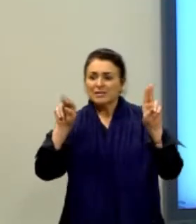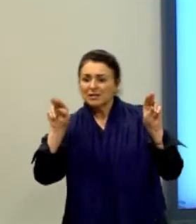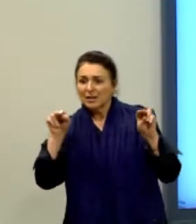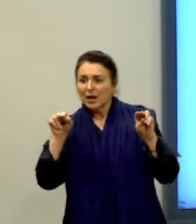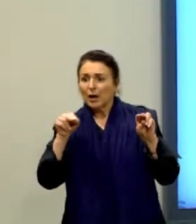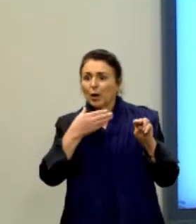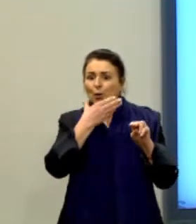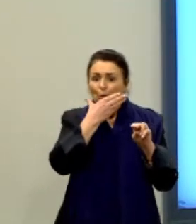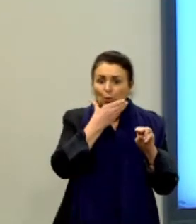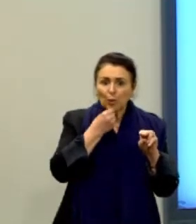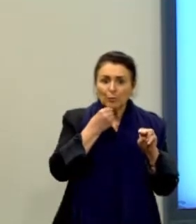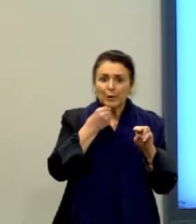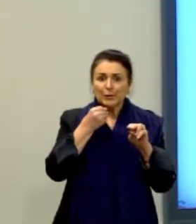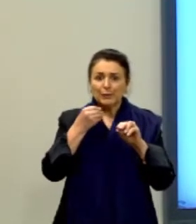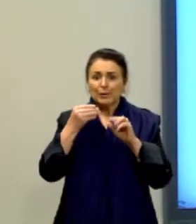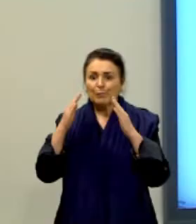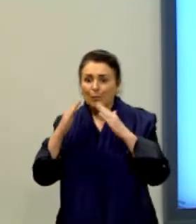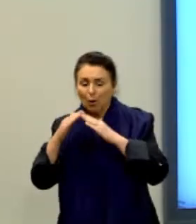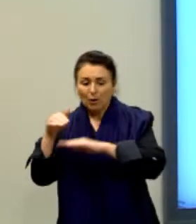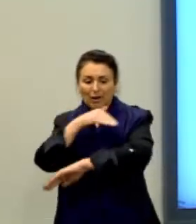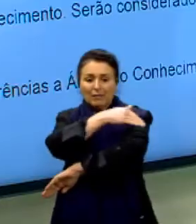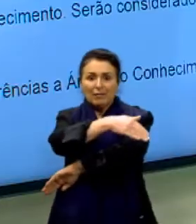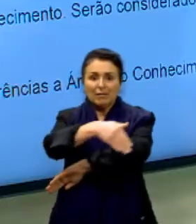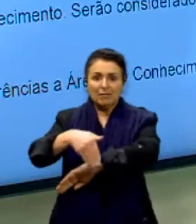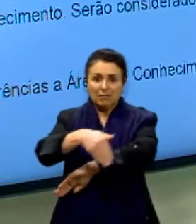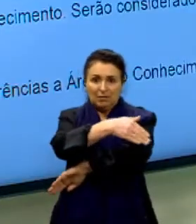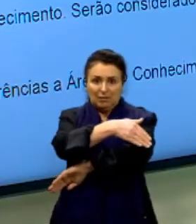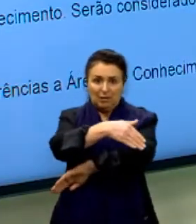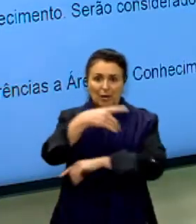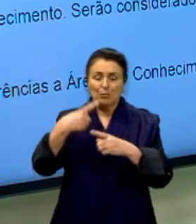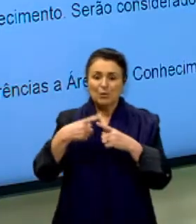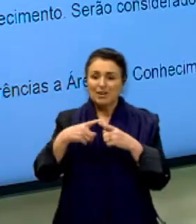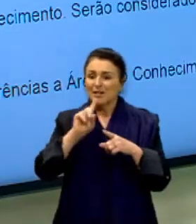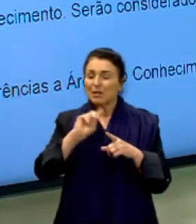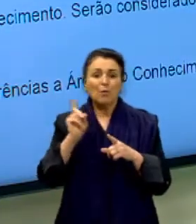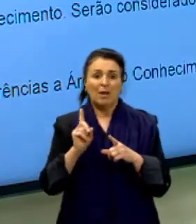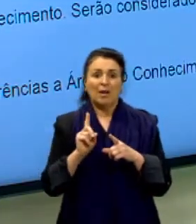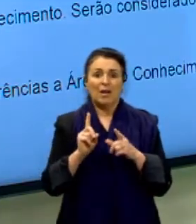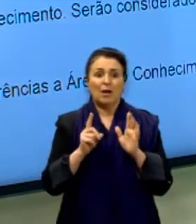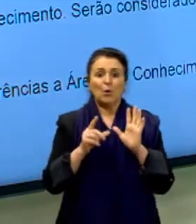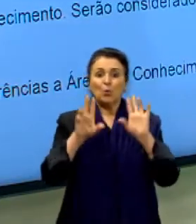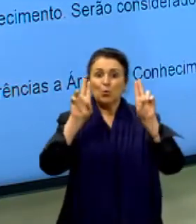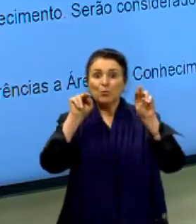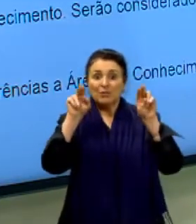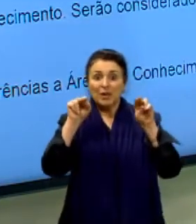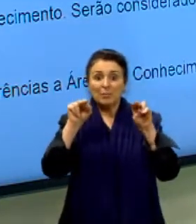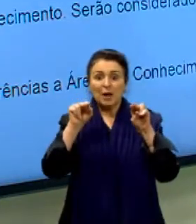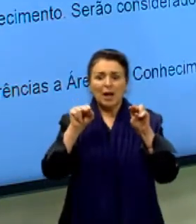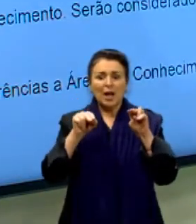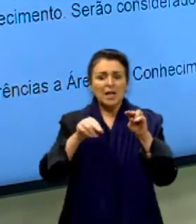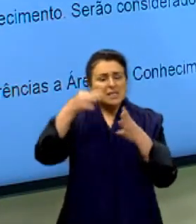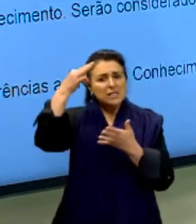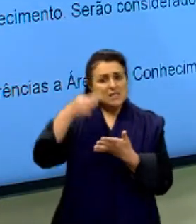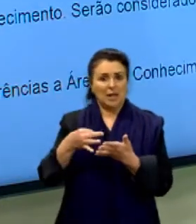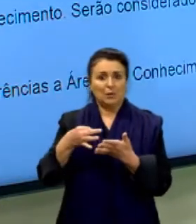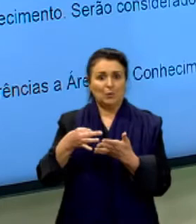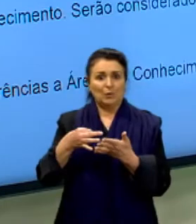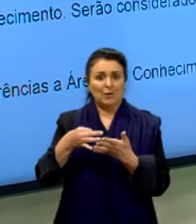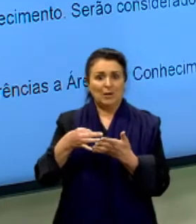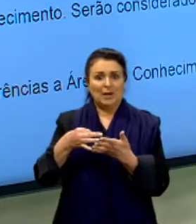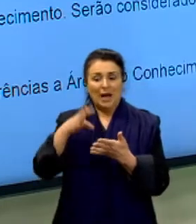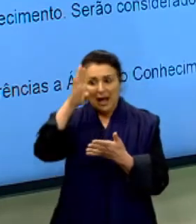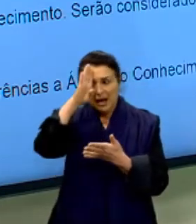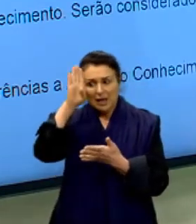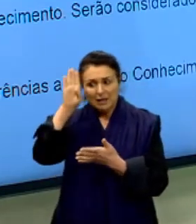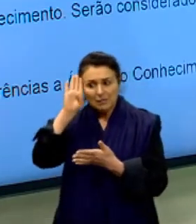Esquina. Por quê? Porque ele é um repertório não legitimado, tá? Então, ele tem que ser legitimado pela academia, um